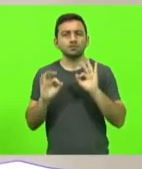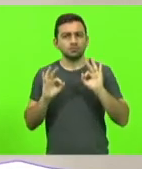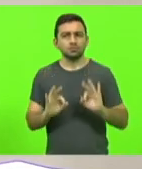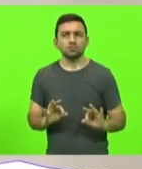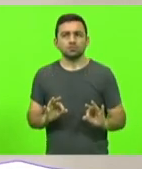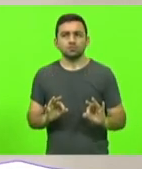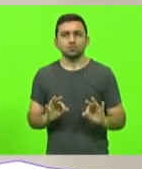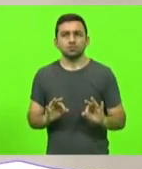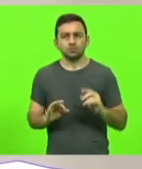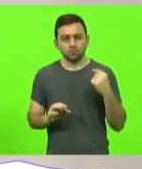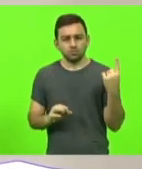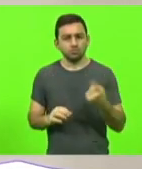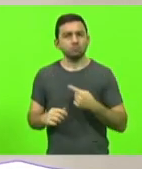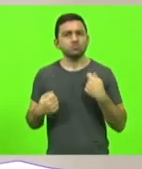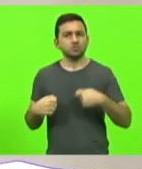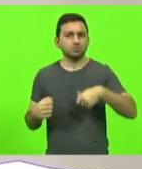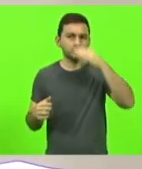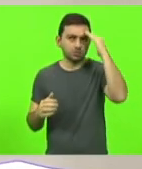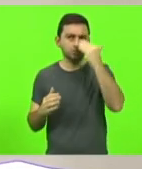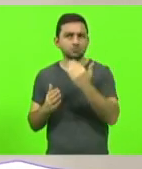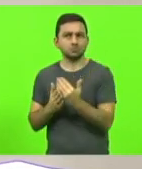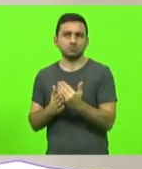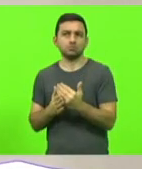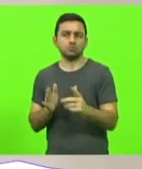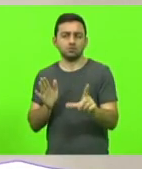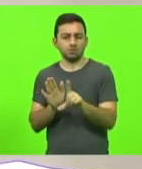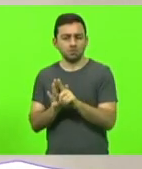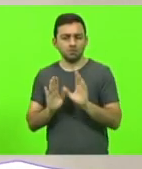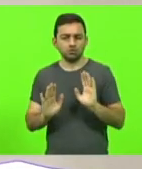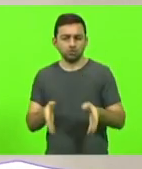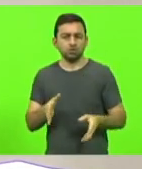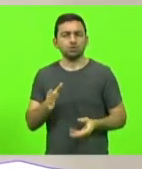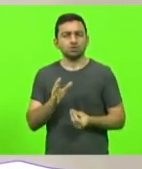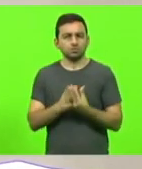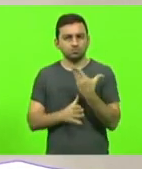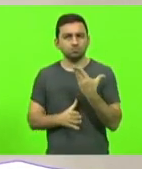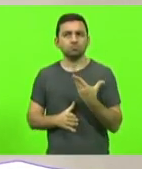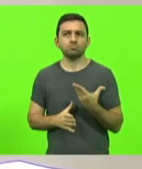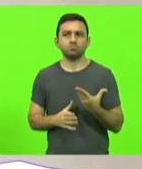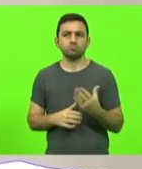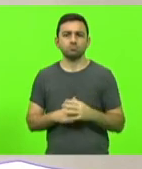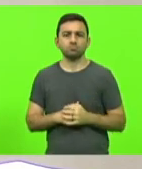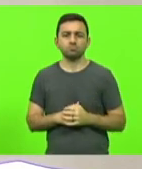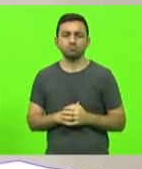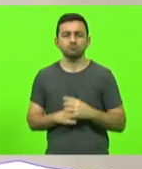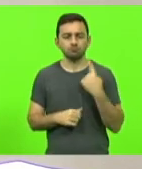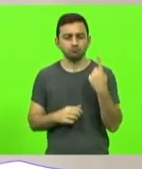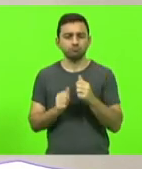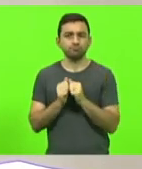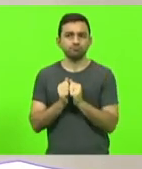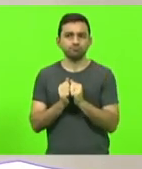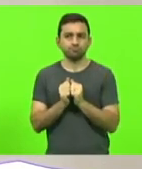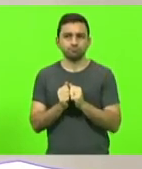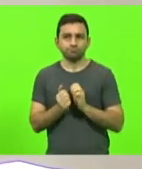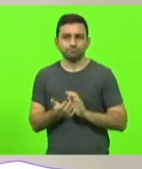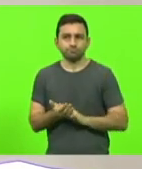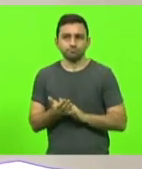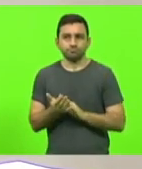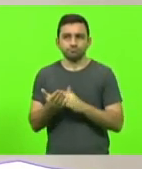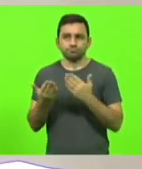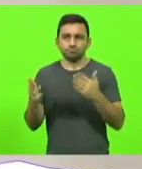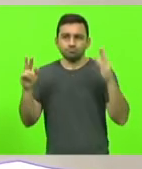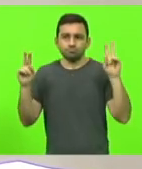vai fazer prevalecer o que está já criado como norma, como lei e estamos juntos, deputado. Parabéns pelo assunto e